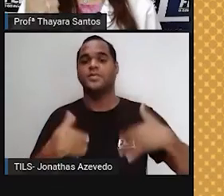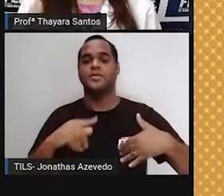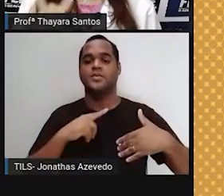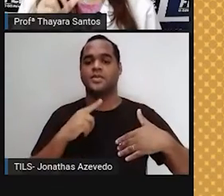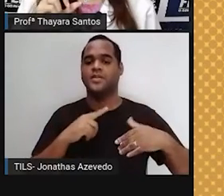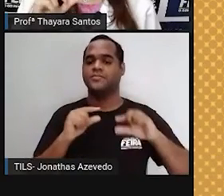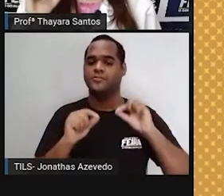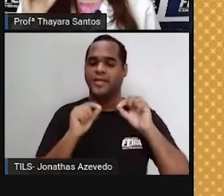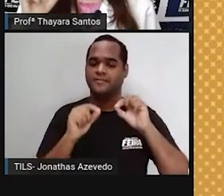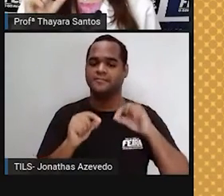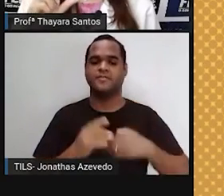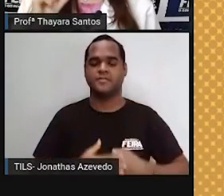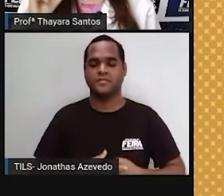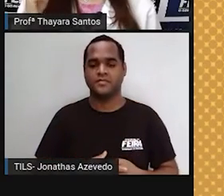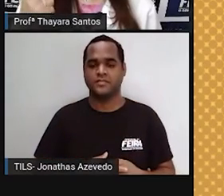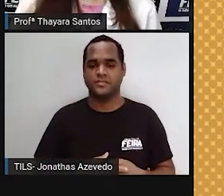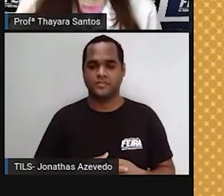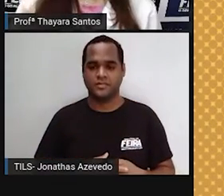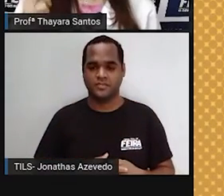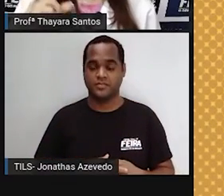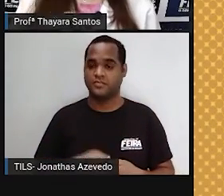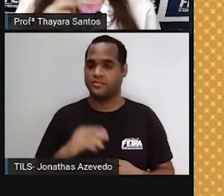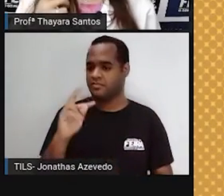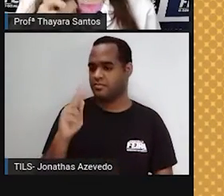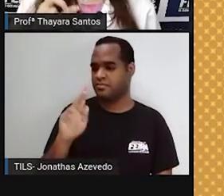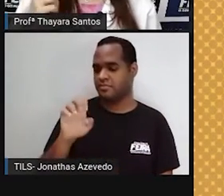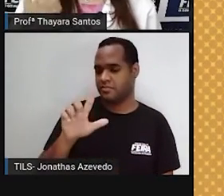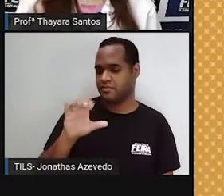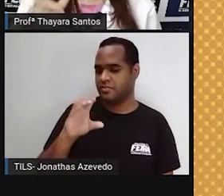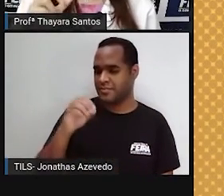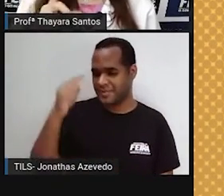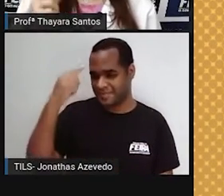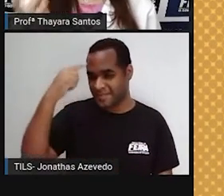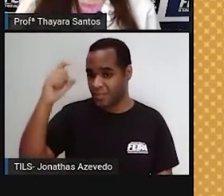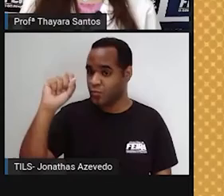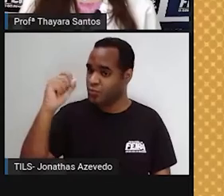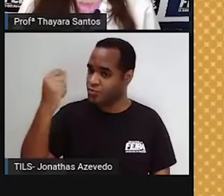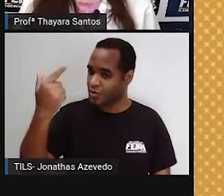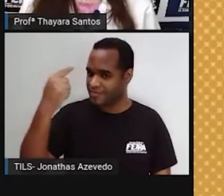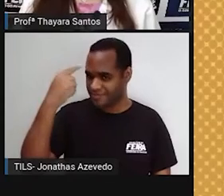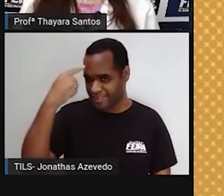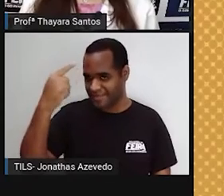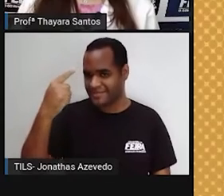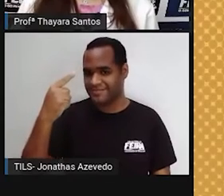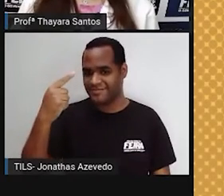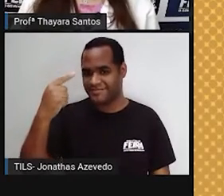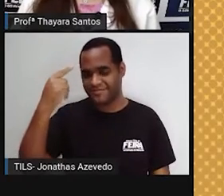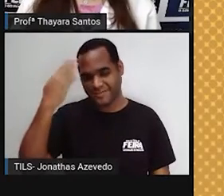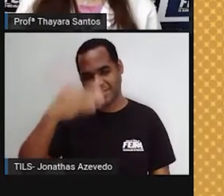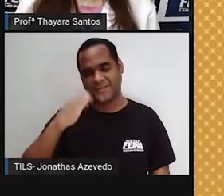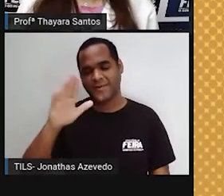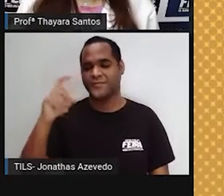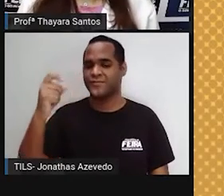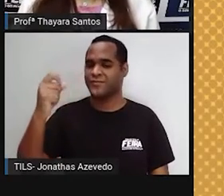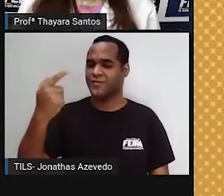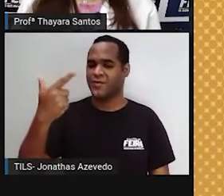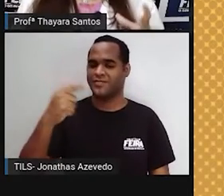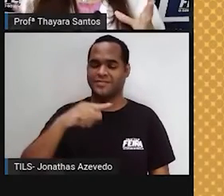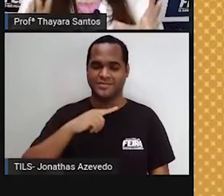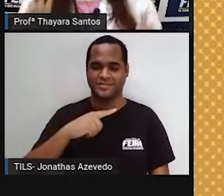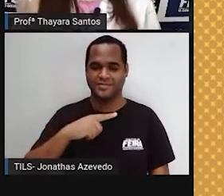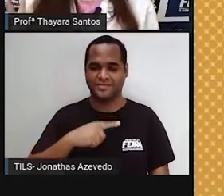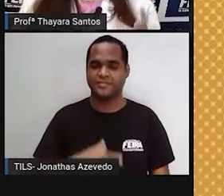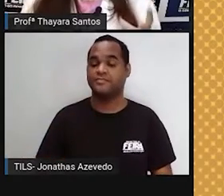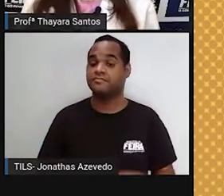Do gás hélio. Então o gás, se termos um hélio, vem pra lembrar o sol. gás que tá lá no sol, tá? Então,